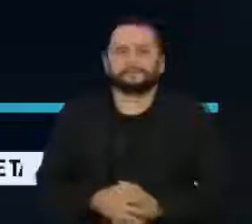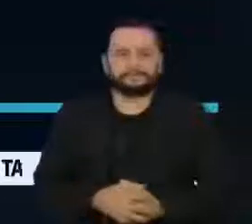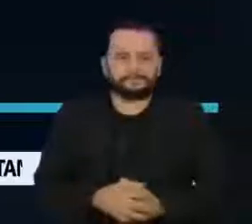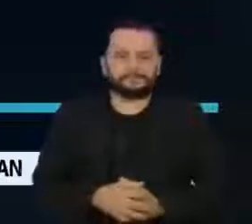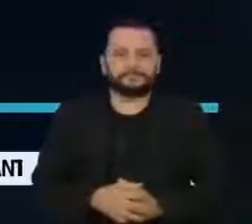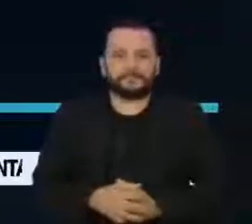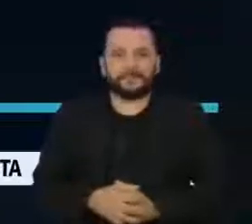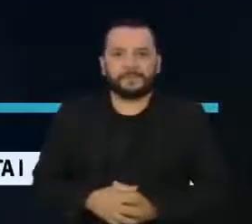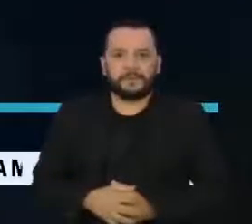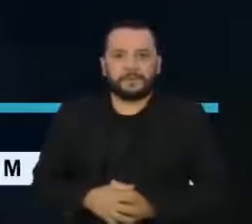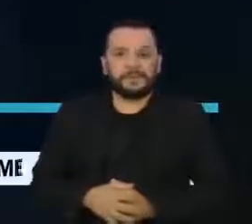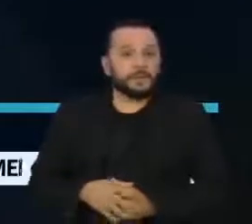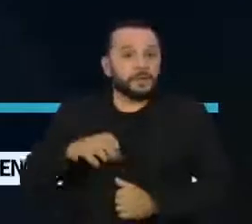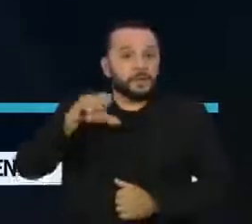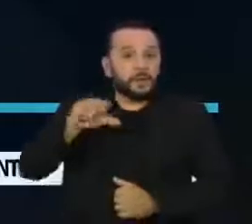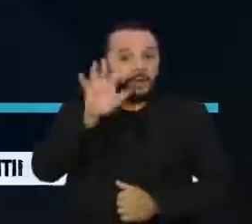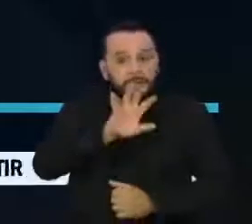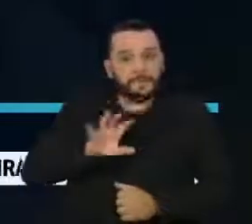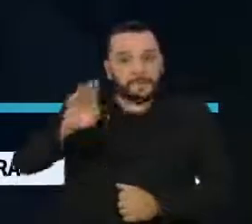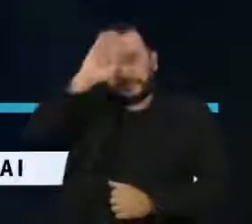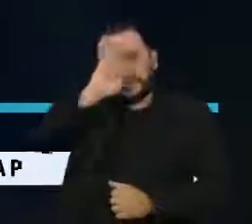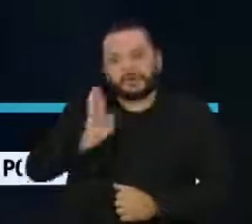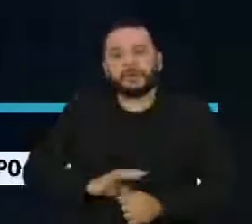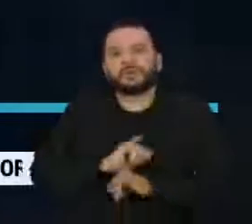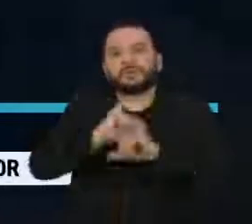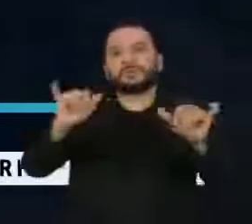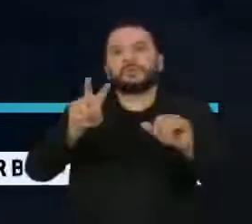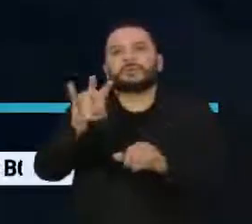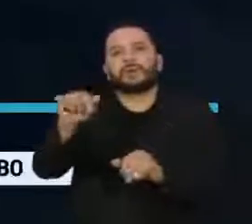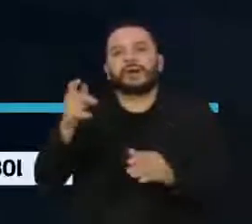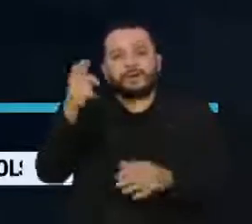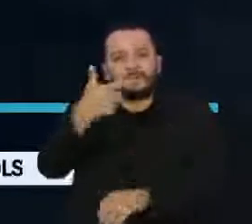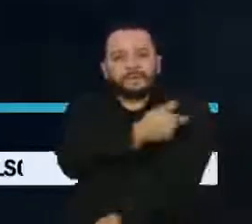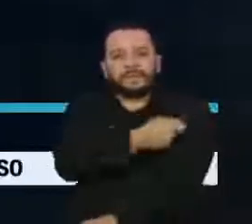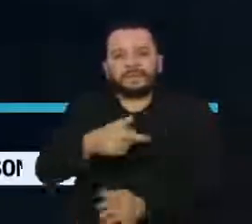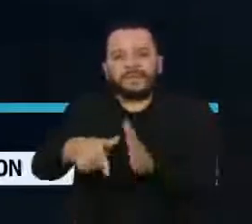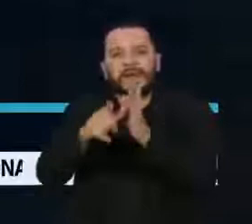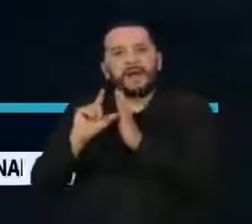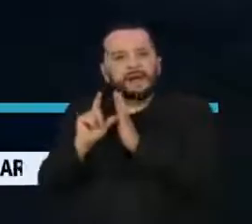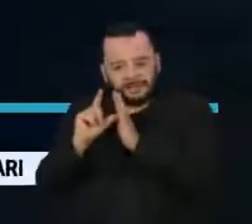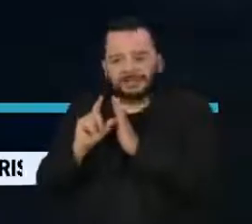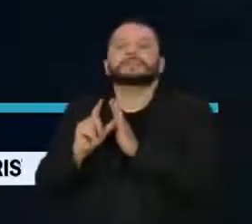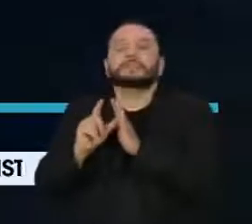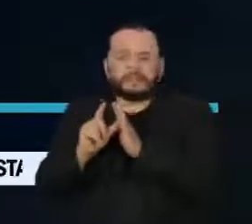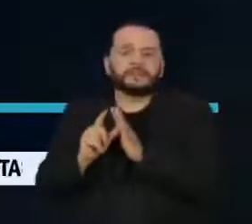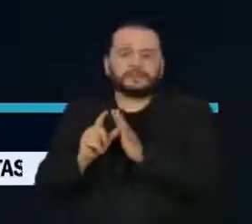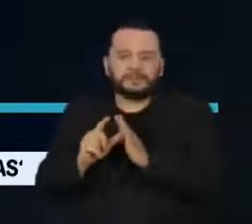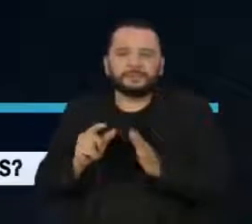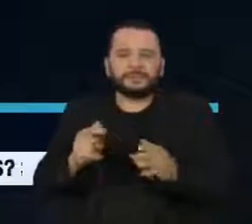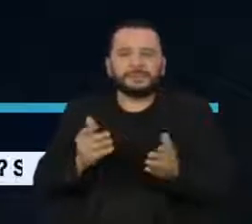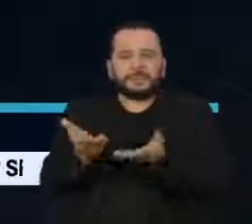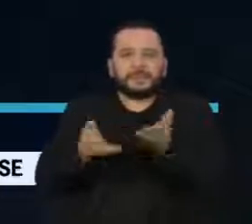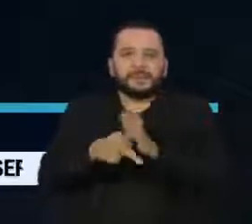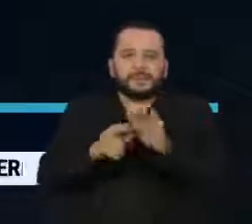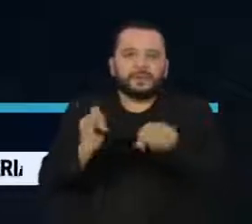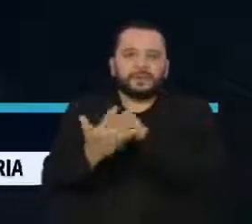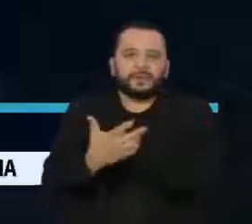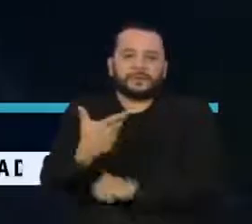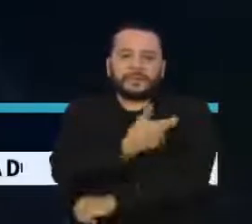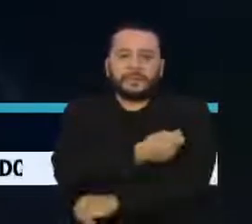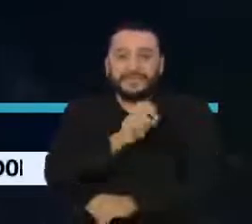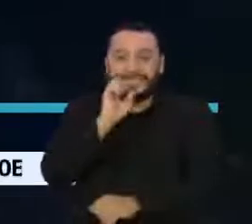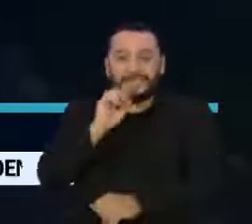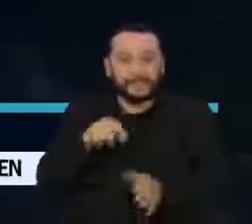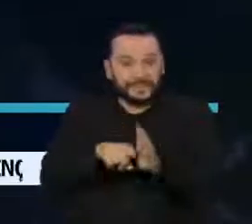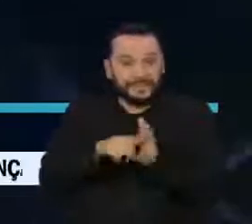Pelo menos nove estados brasileiros anunciaram que vão antecipar a vacinação contra a covid-19. Um estudo revela que se dois